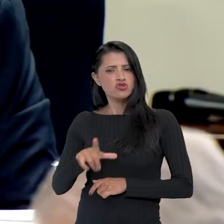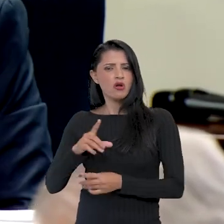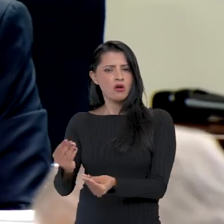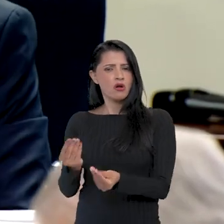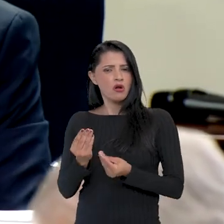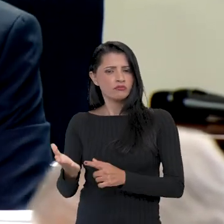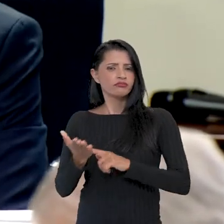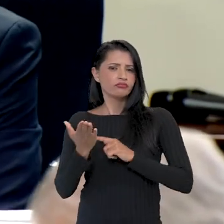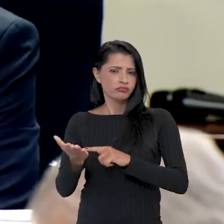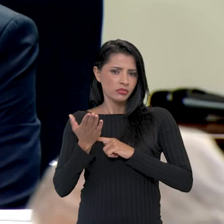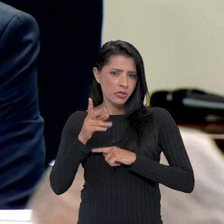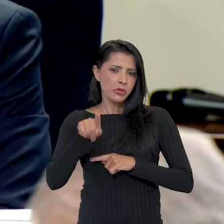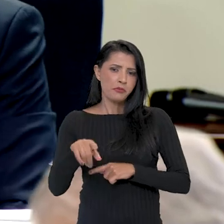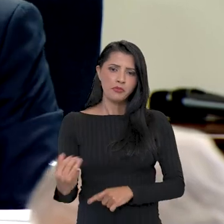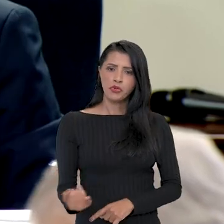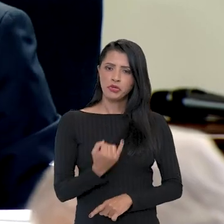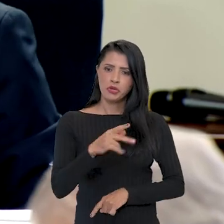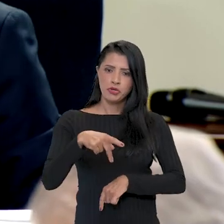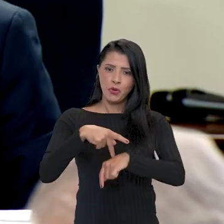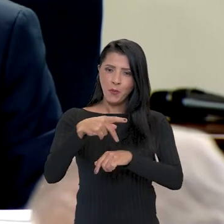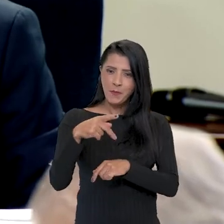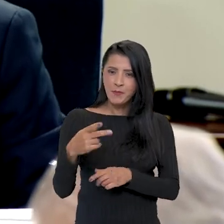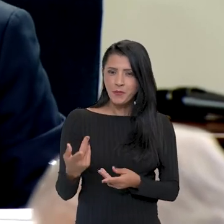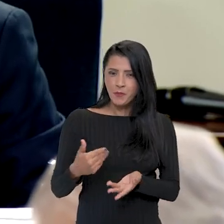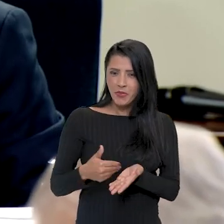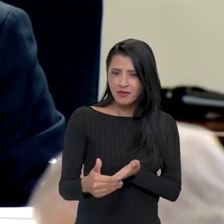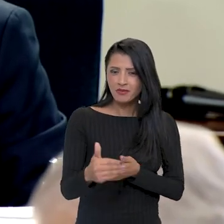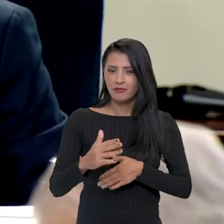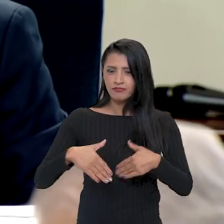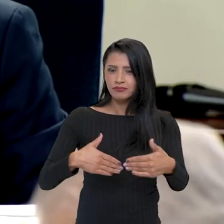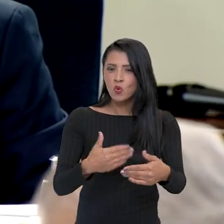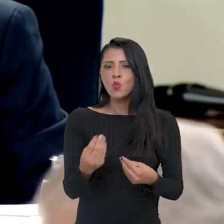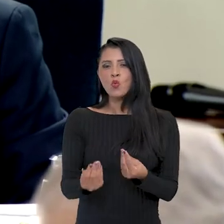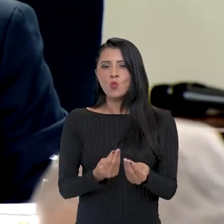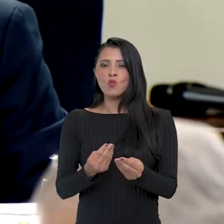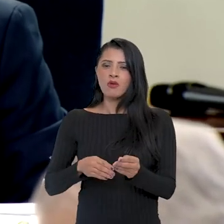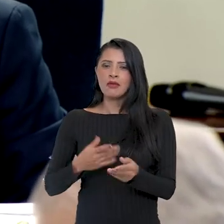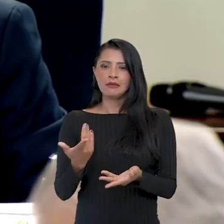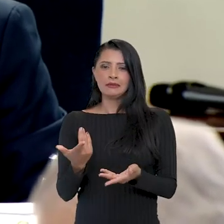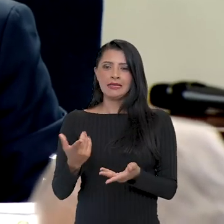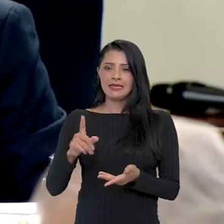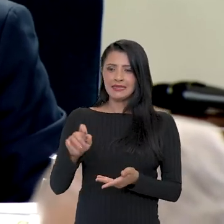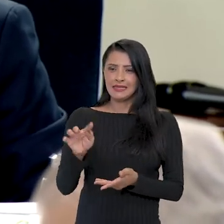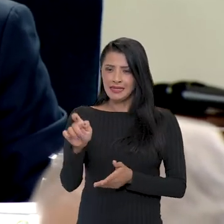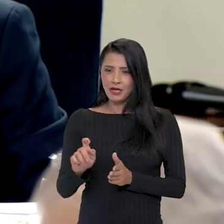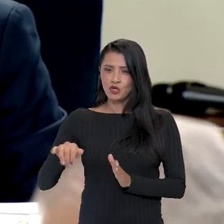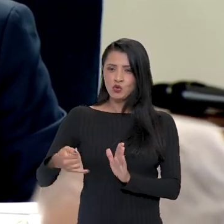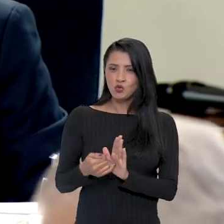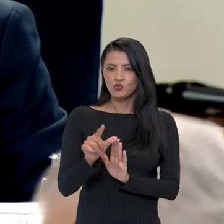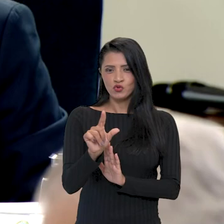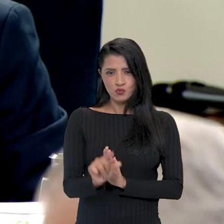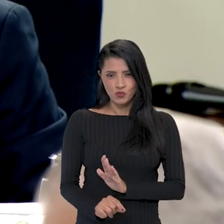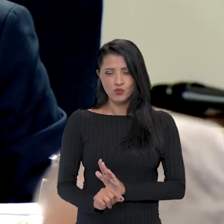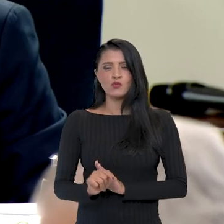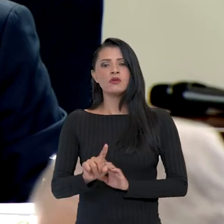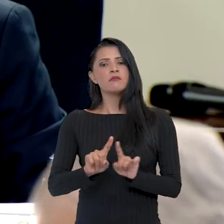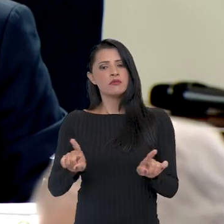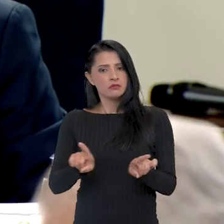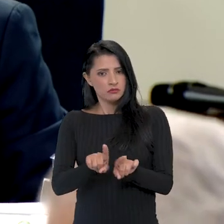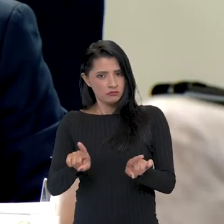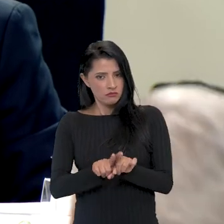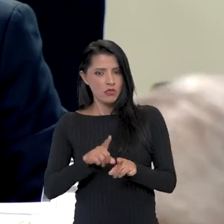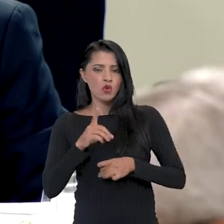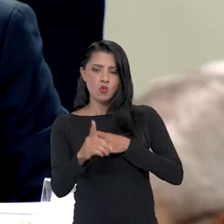conselheiros já têm trazido sobre a importância do Brasil iniciar uma trajetória decrescente da taxa de juros no nosso país,